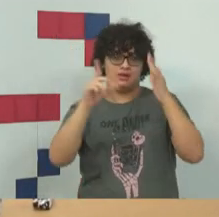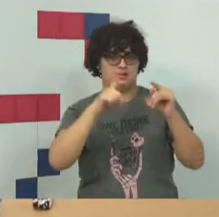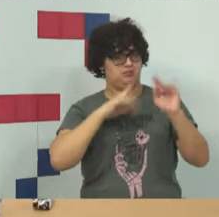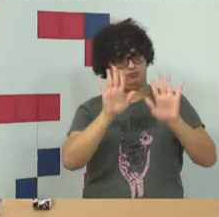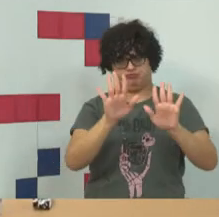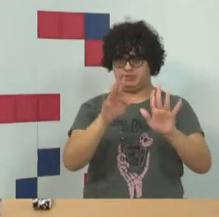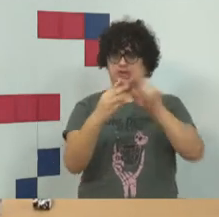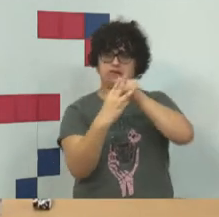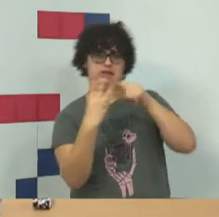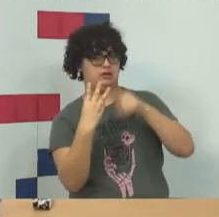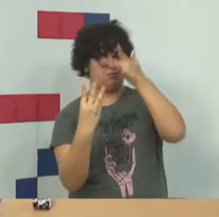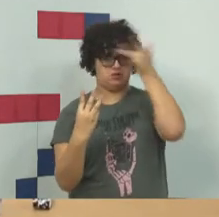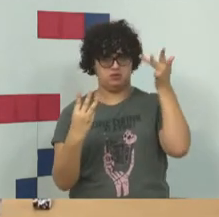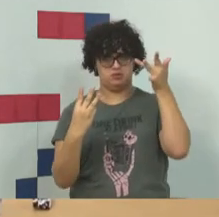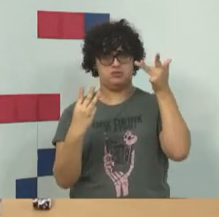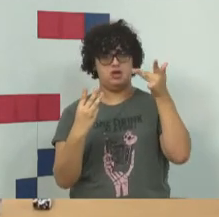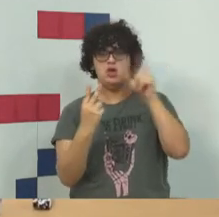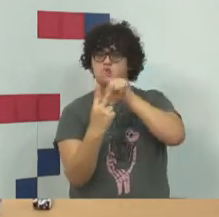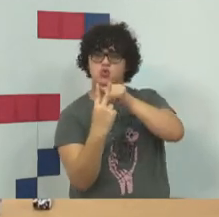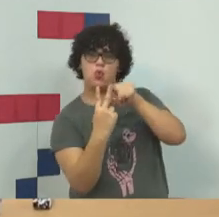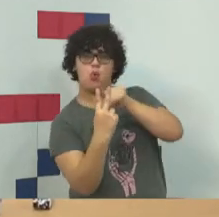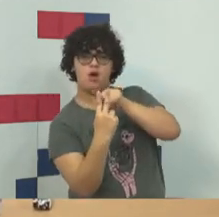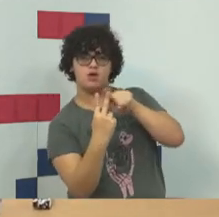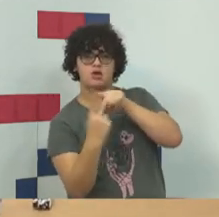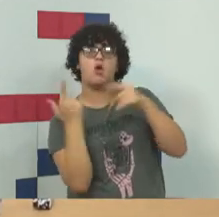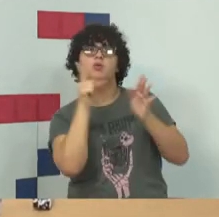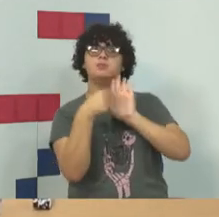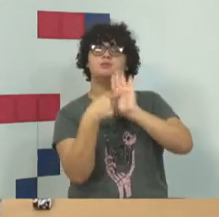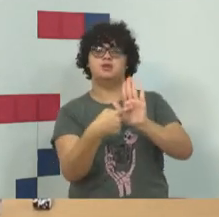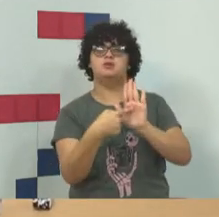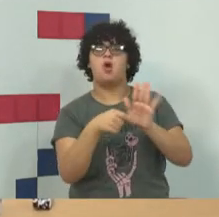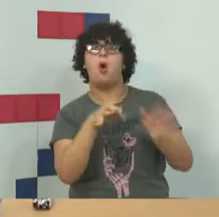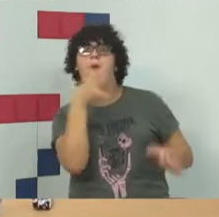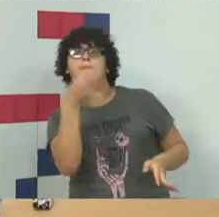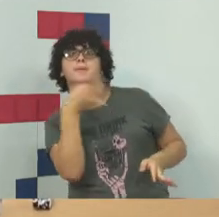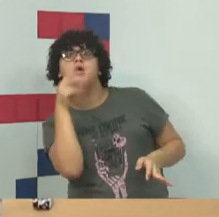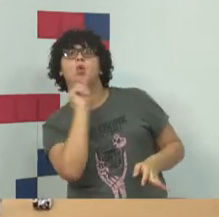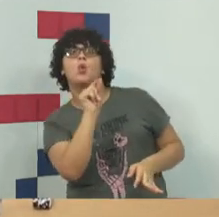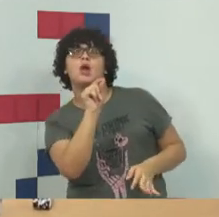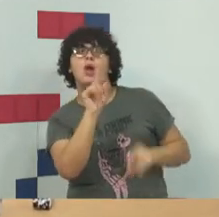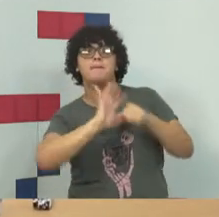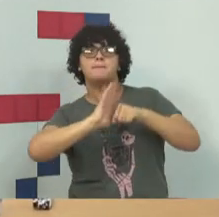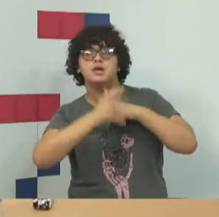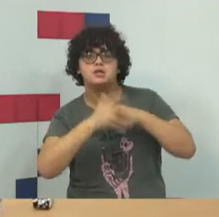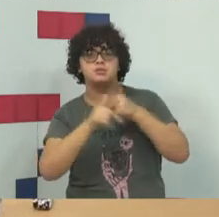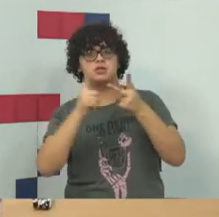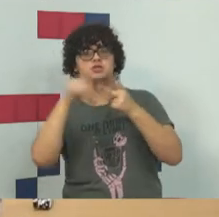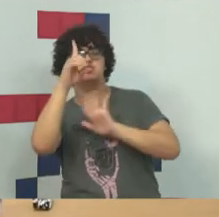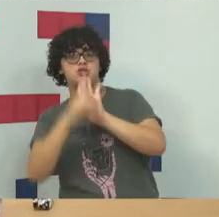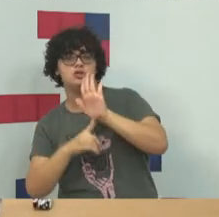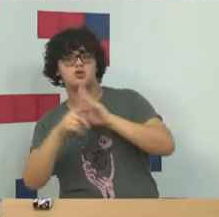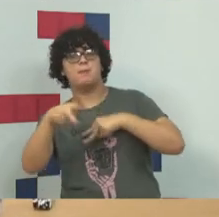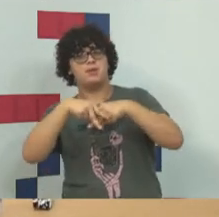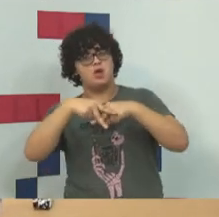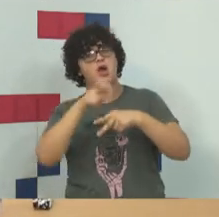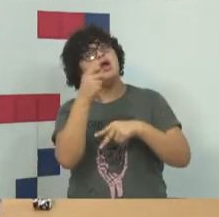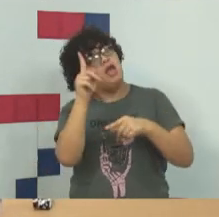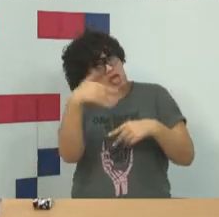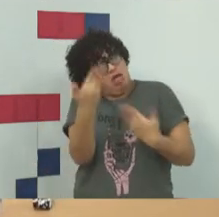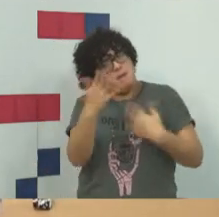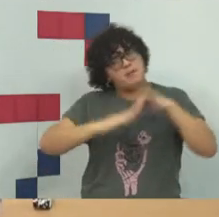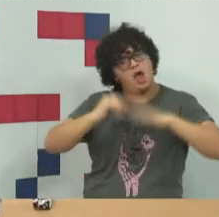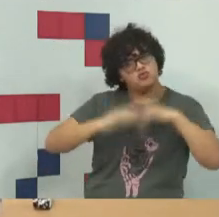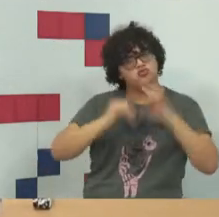pessoas expondo. E aí as duas pessoas que me antecederam apresentaram argumentos sobre pandemia e direito penal, na verdade prática jurídica,